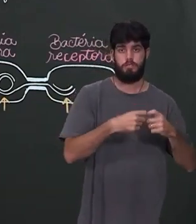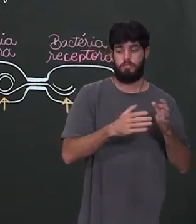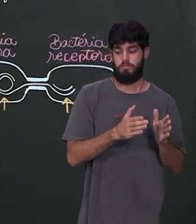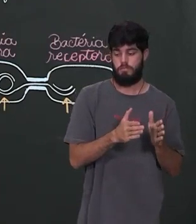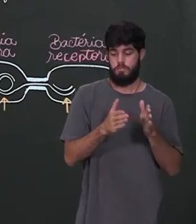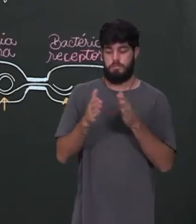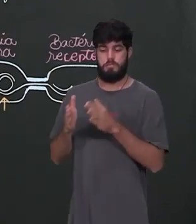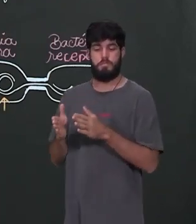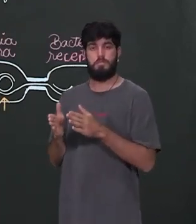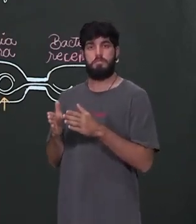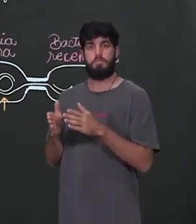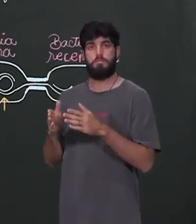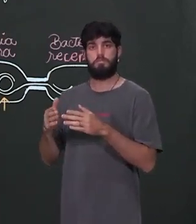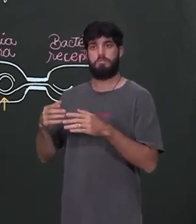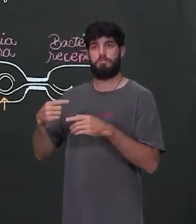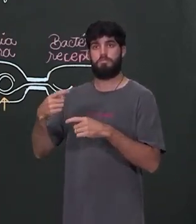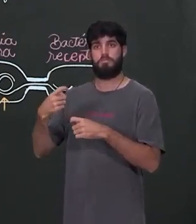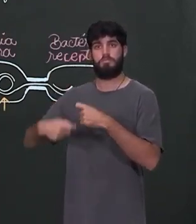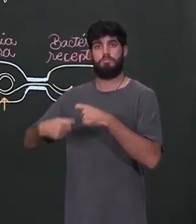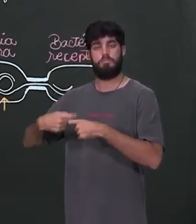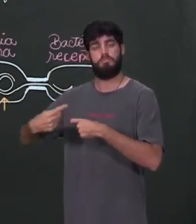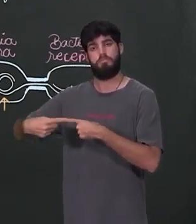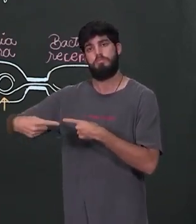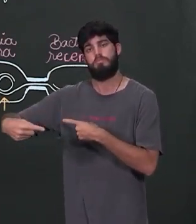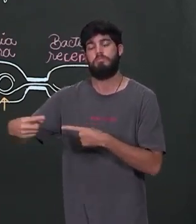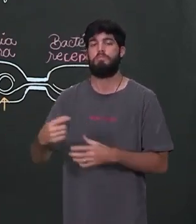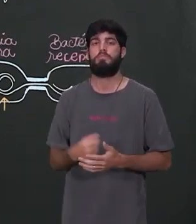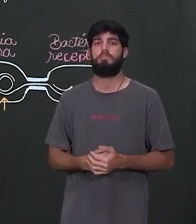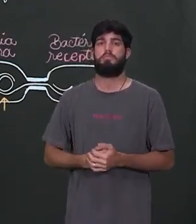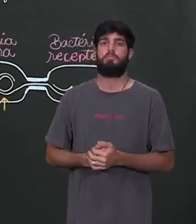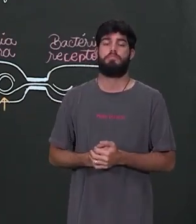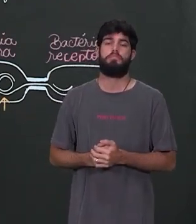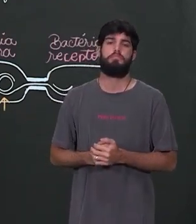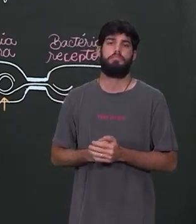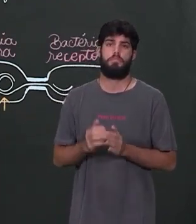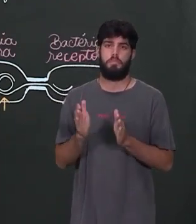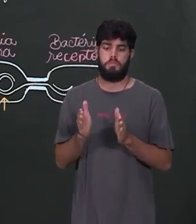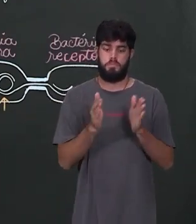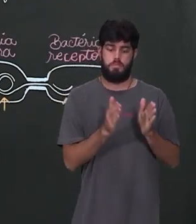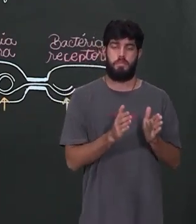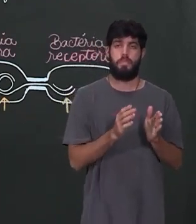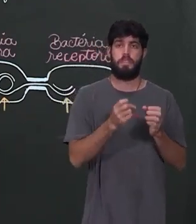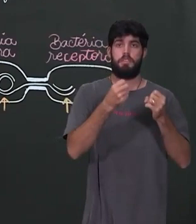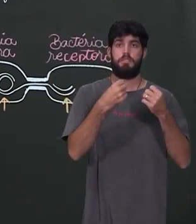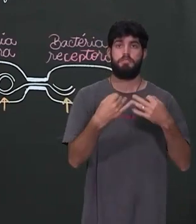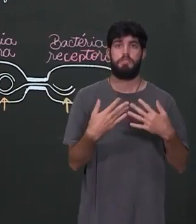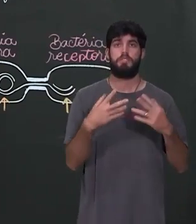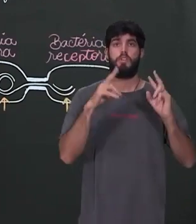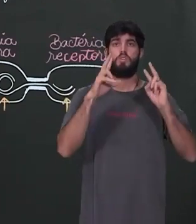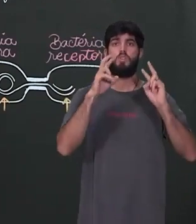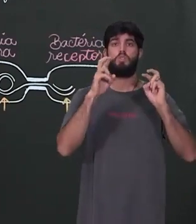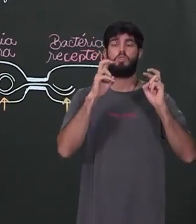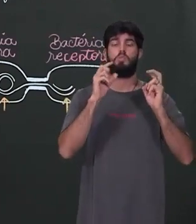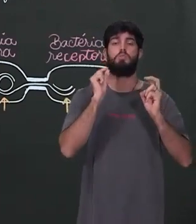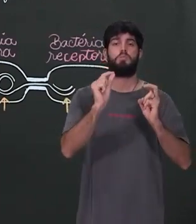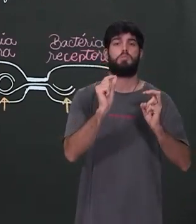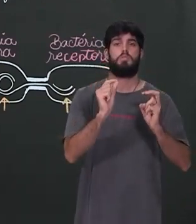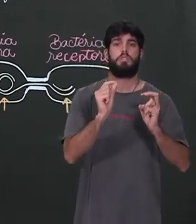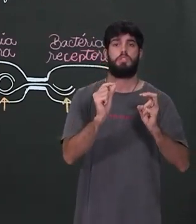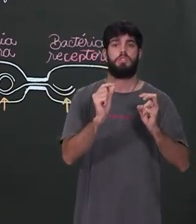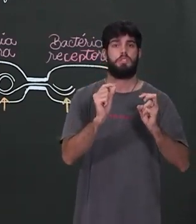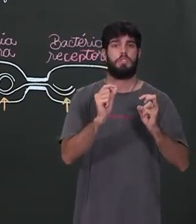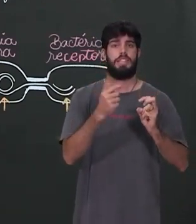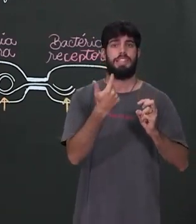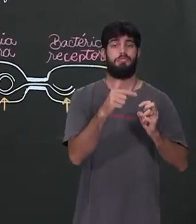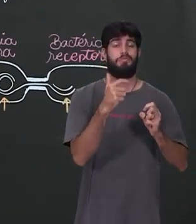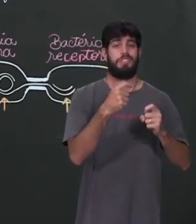E a reprodução sexuada. Qual é a grande diferença entre elas? Quando eu falo de assexuada, eu tenho aqui o A, um prefixo de